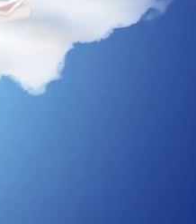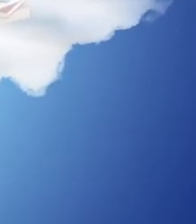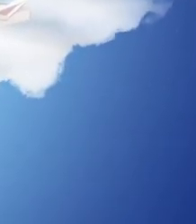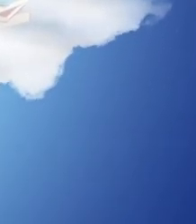Quintena Coelho Transcrição Quintena Coelho